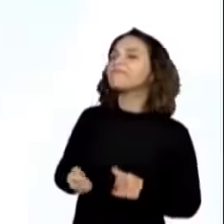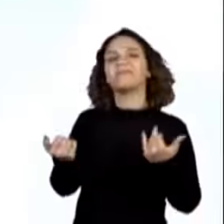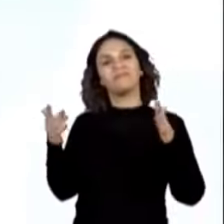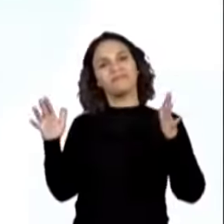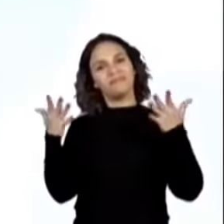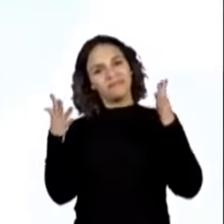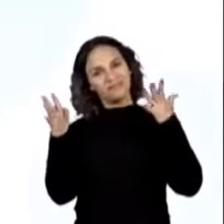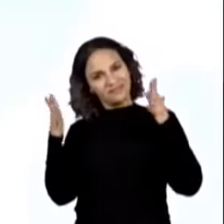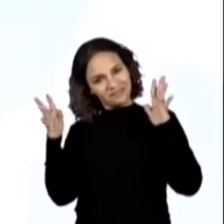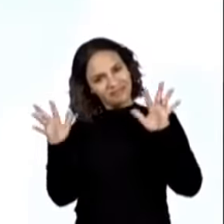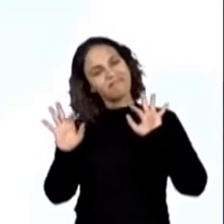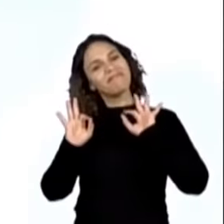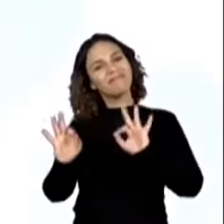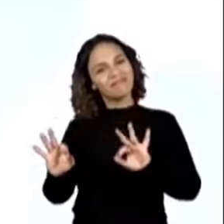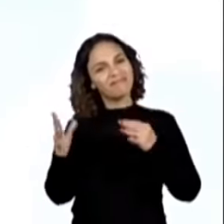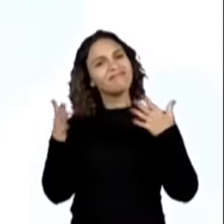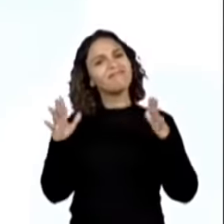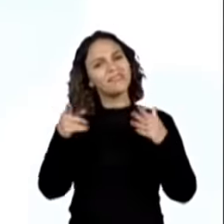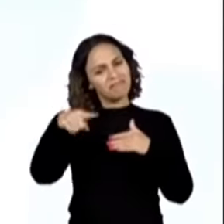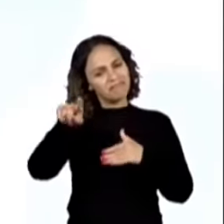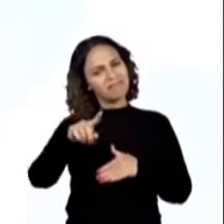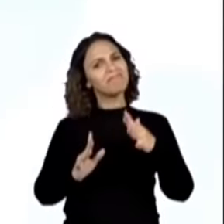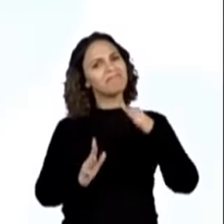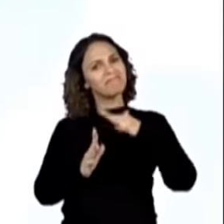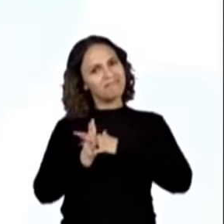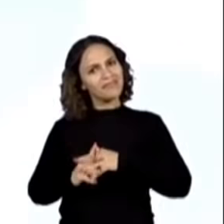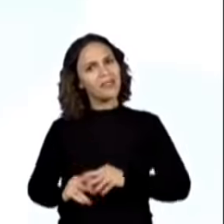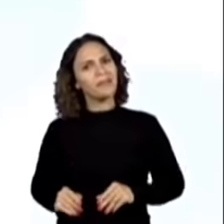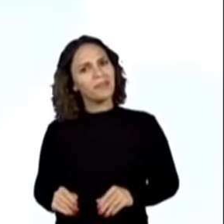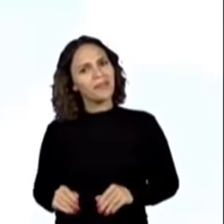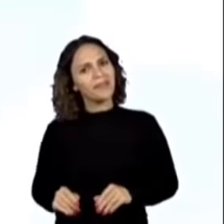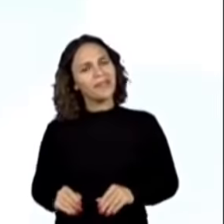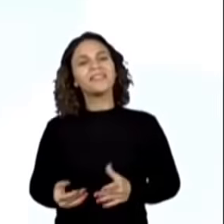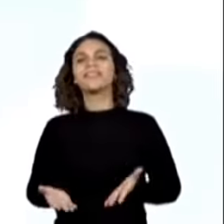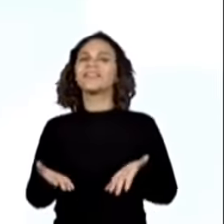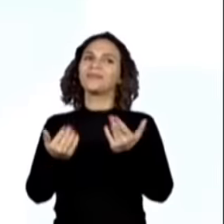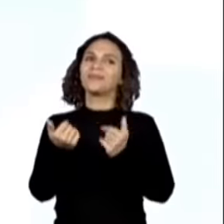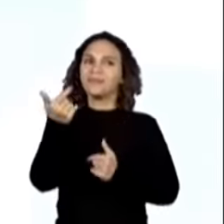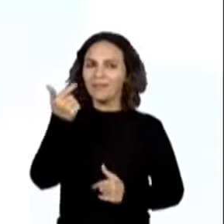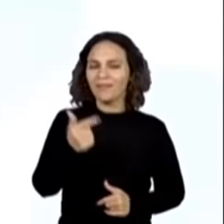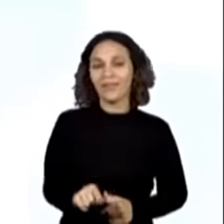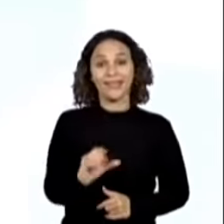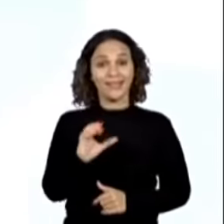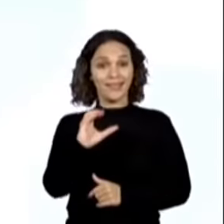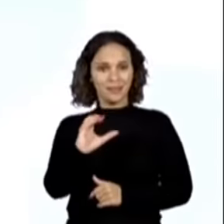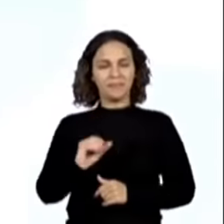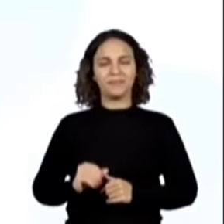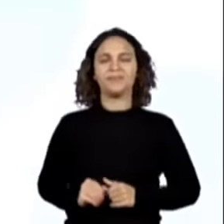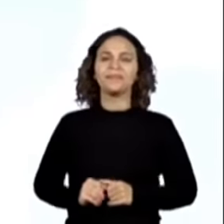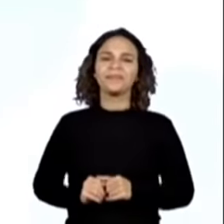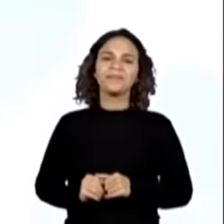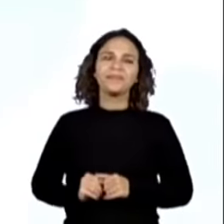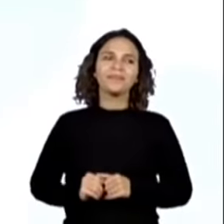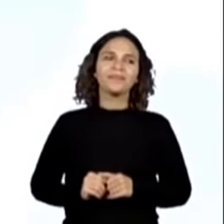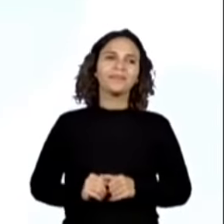e Maria. Muito bem. Vocês estão demais. Mais um trecho pra vocês. Letra C.